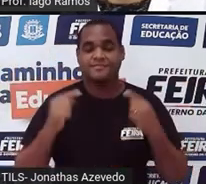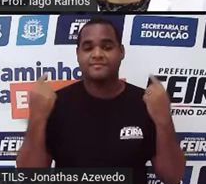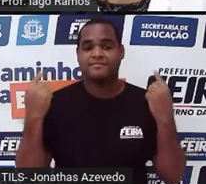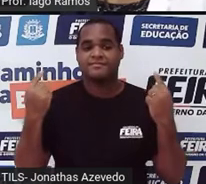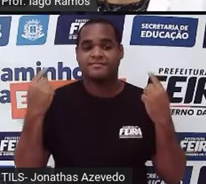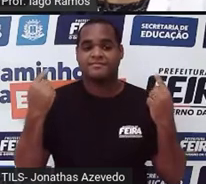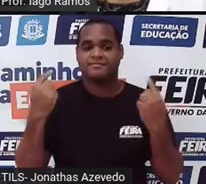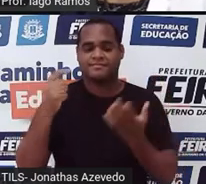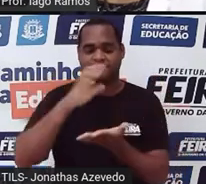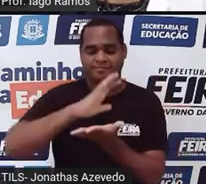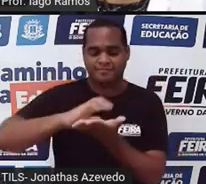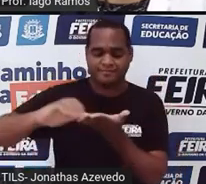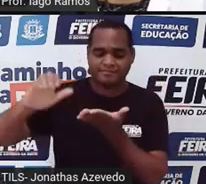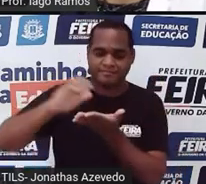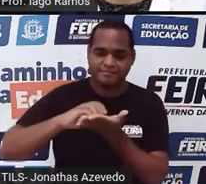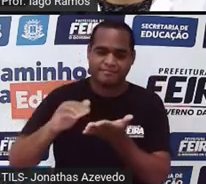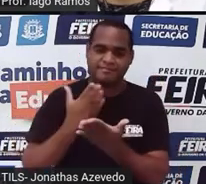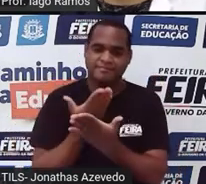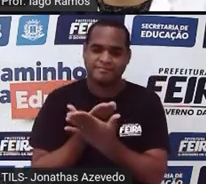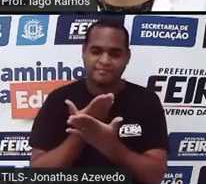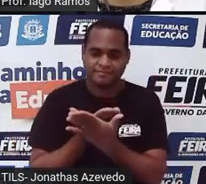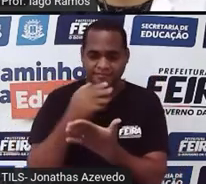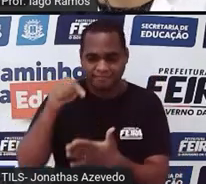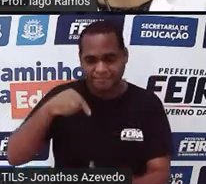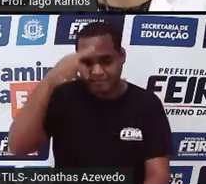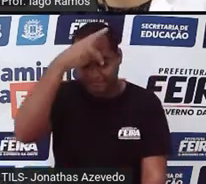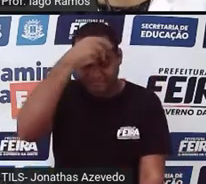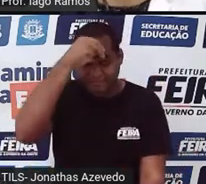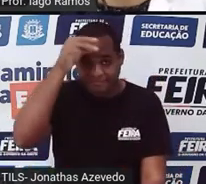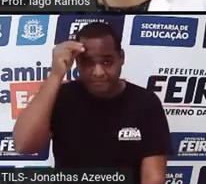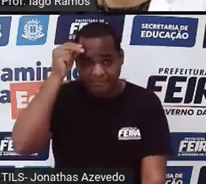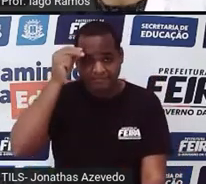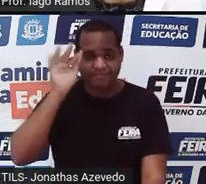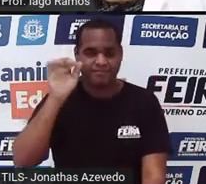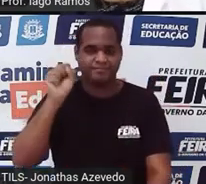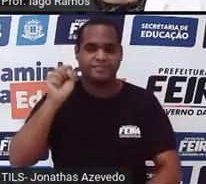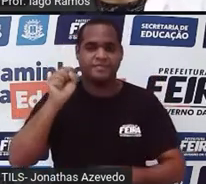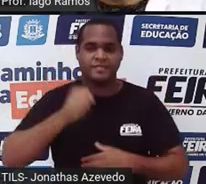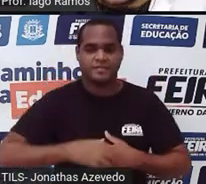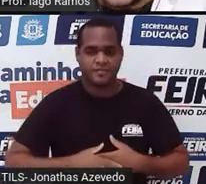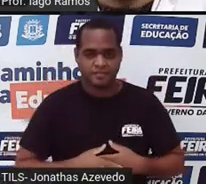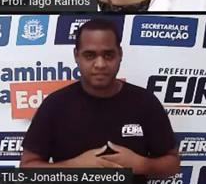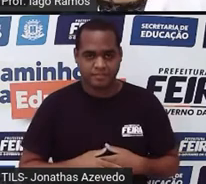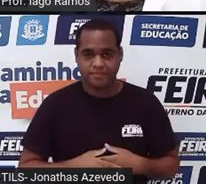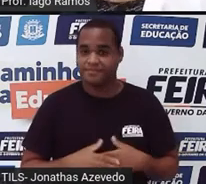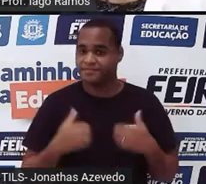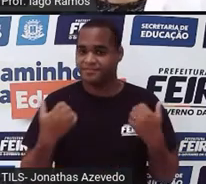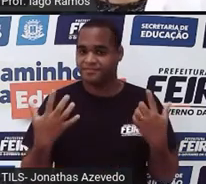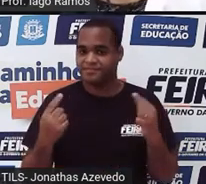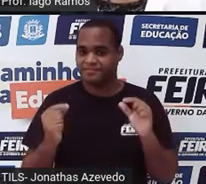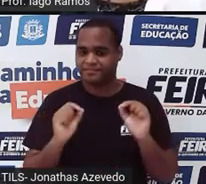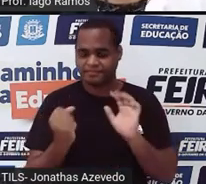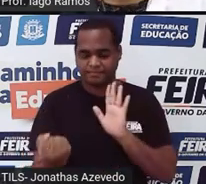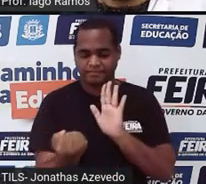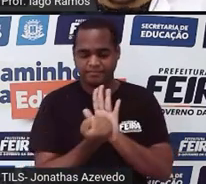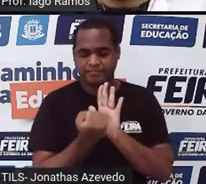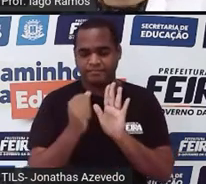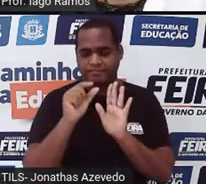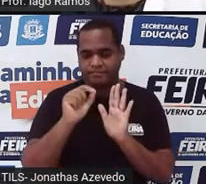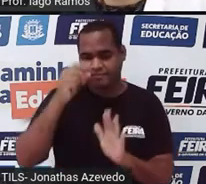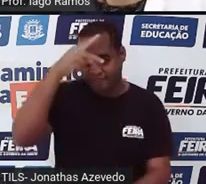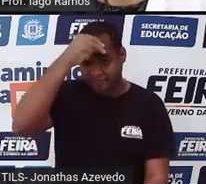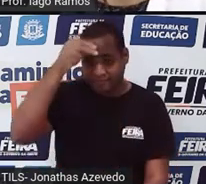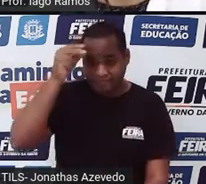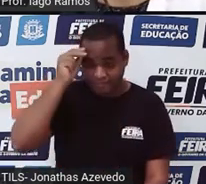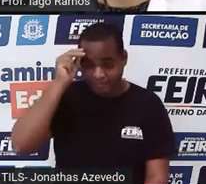está o cartaz da Secretaria Municipal de Educação de Feira de Santana, que tem as logomarcas da Prefeitura